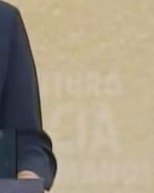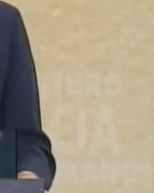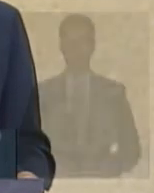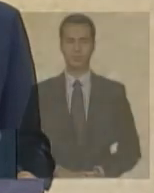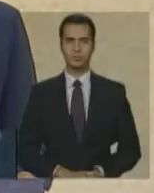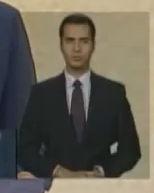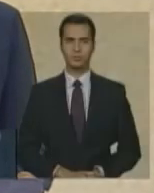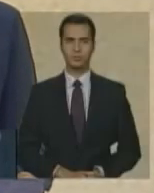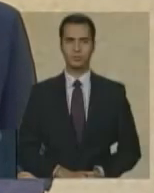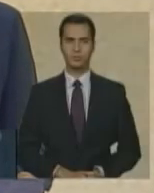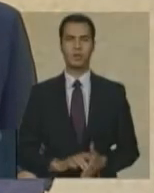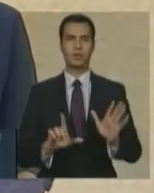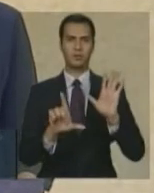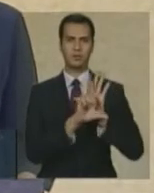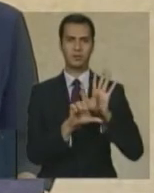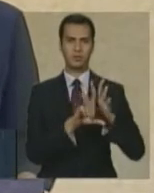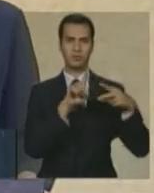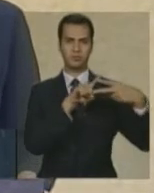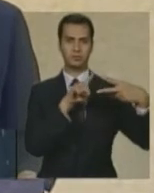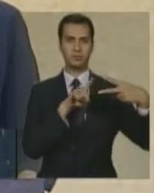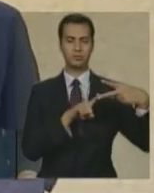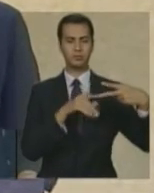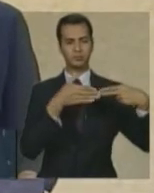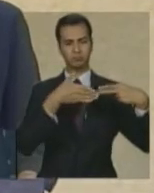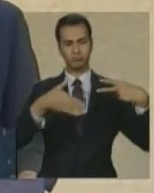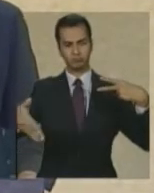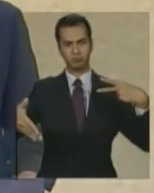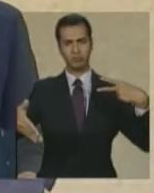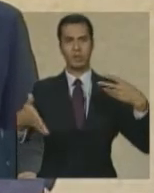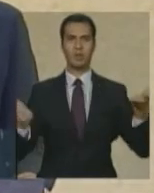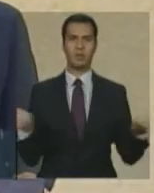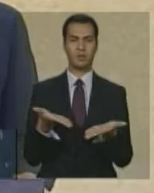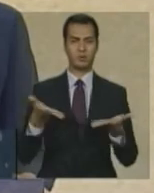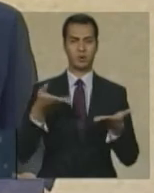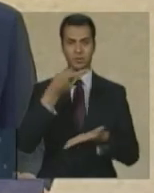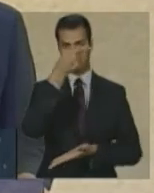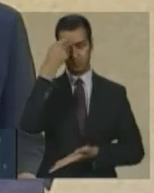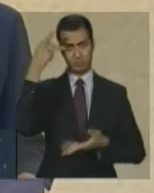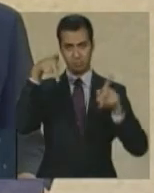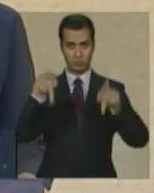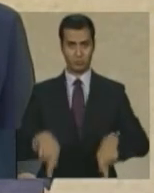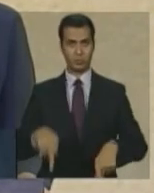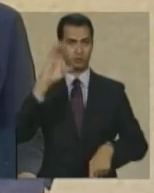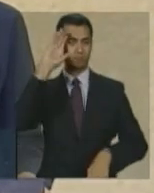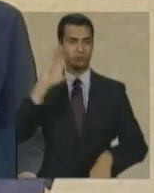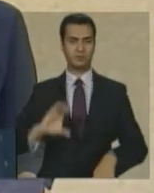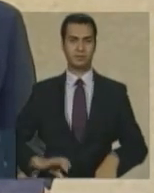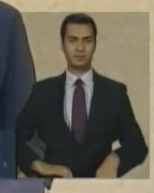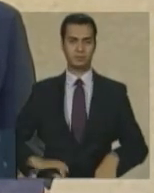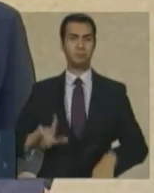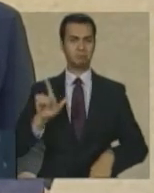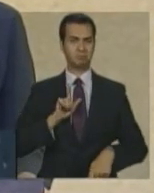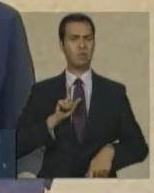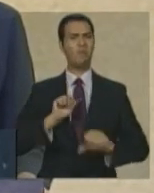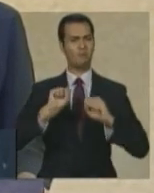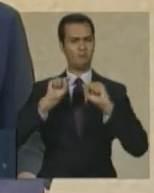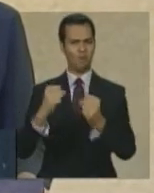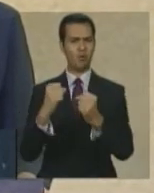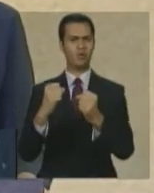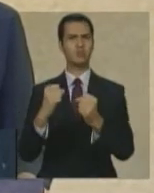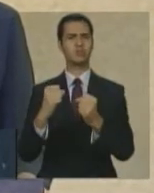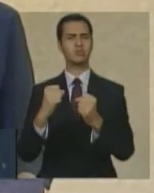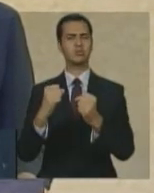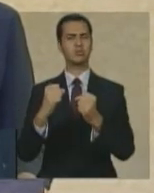vigência destas duas leis o cidadão ganha mais poder perante o Estado mais poder de